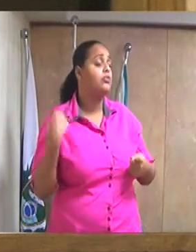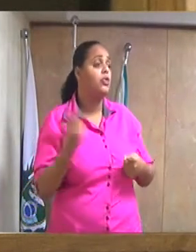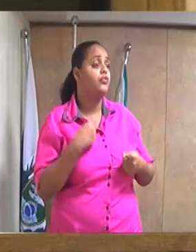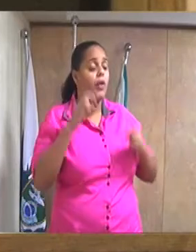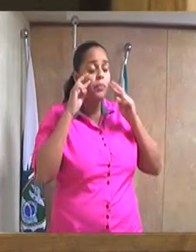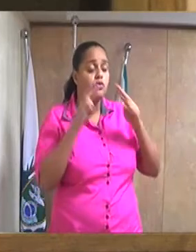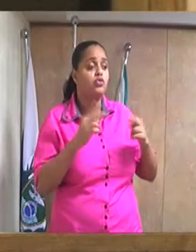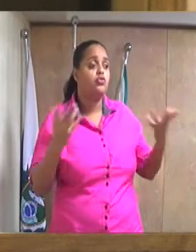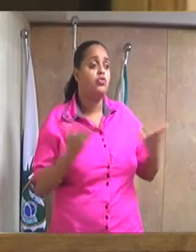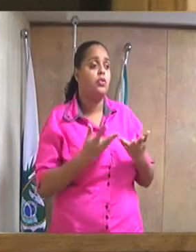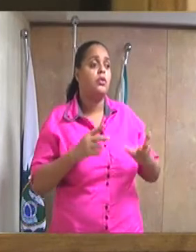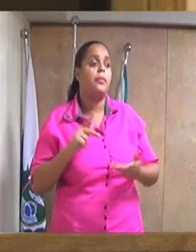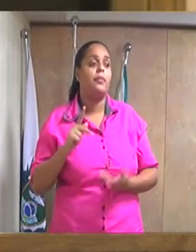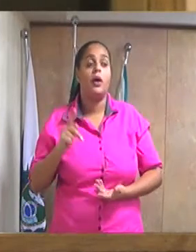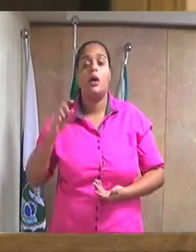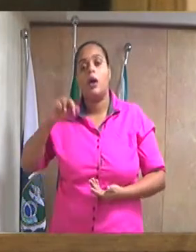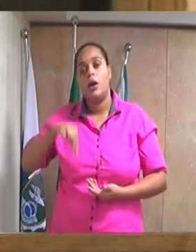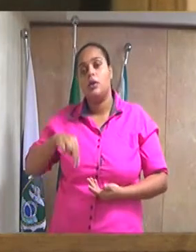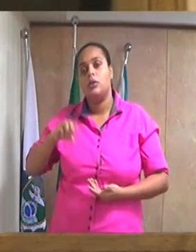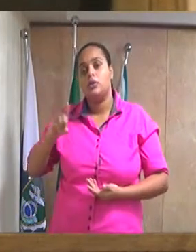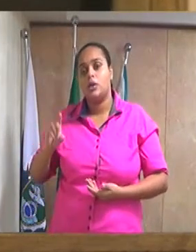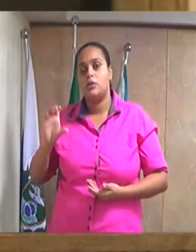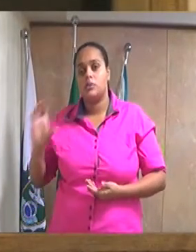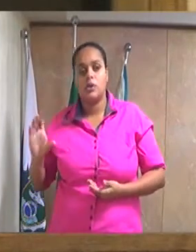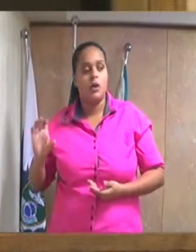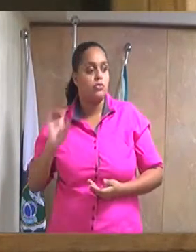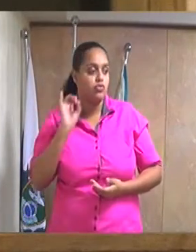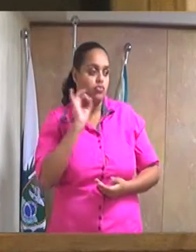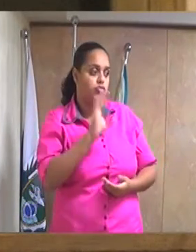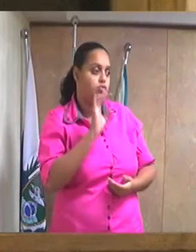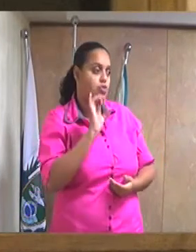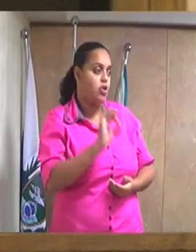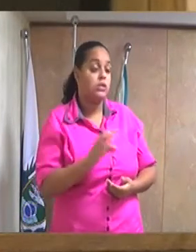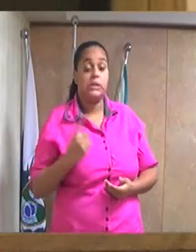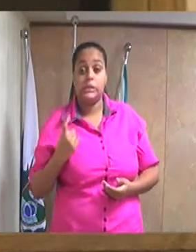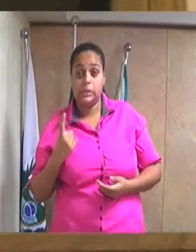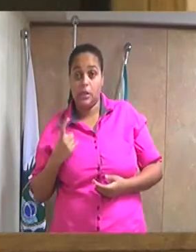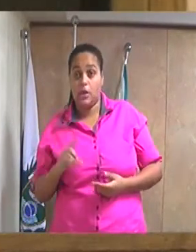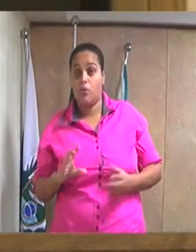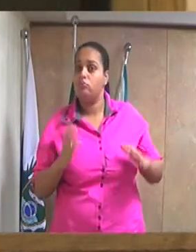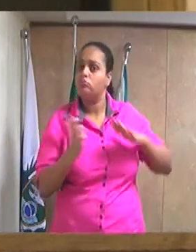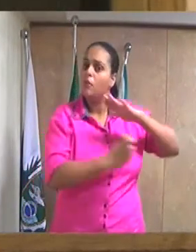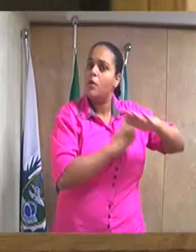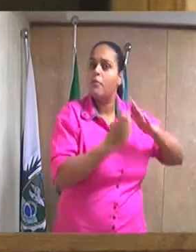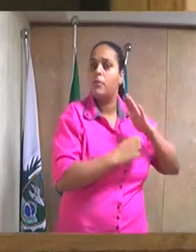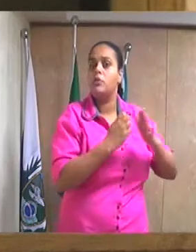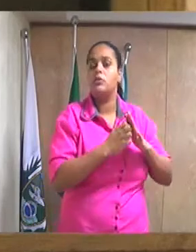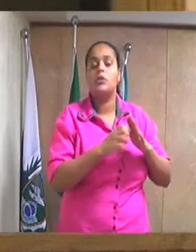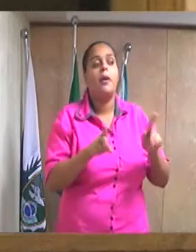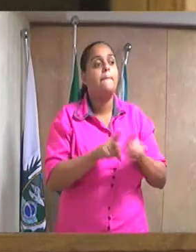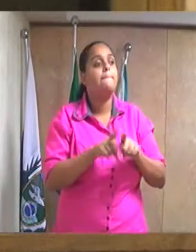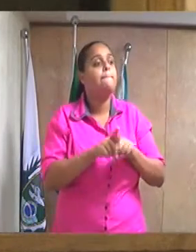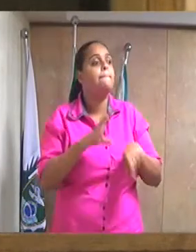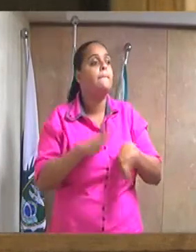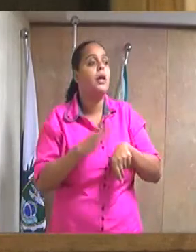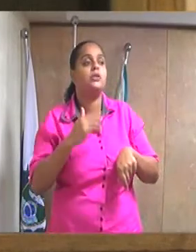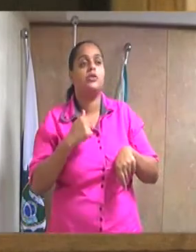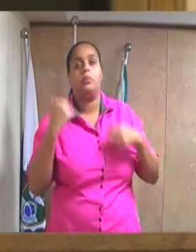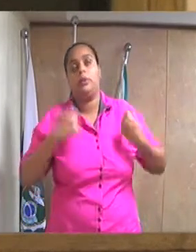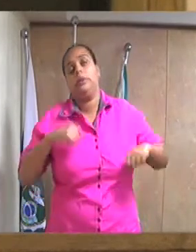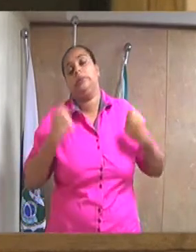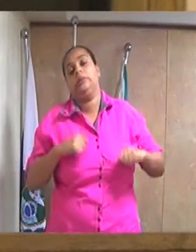é que o IPMDC não sobrevive sozinho, se não fosse a prefeitura ele não estaria